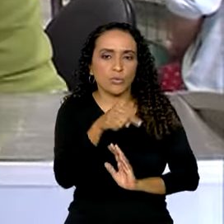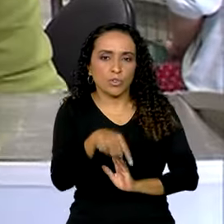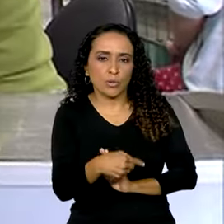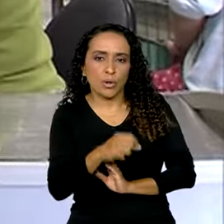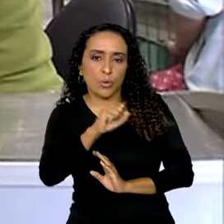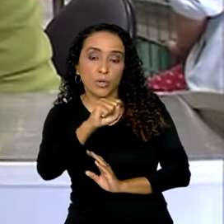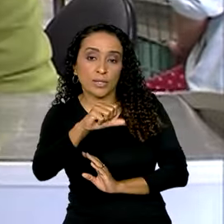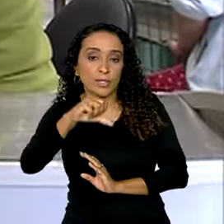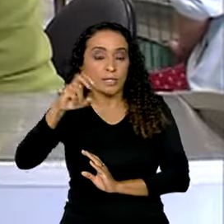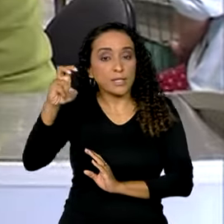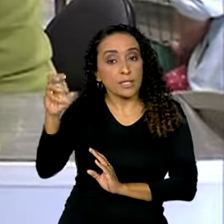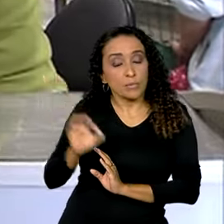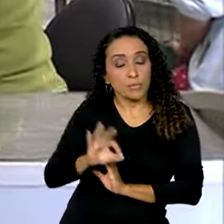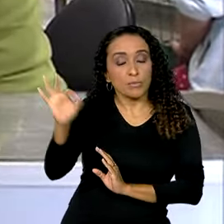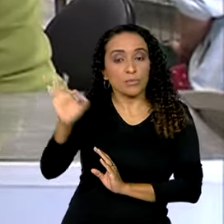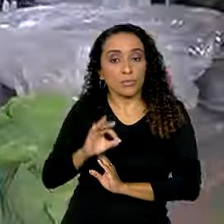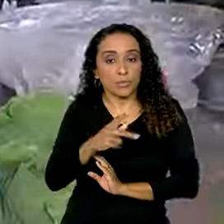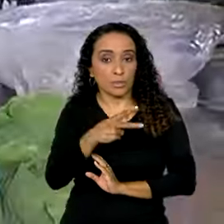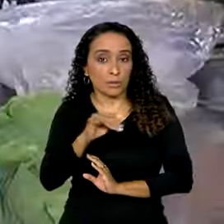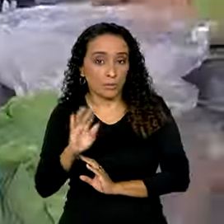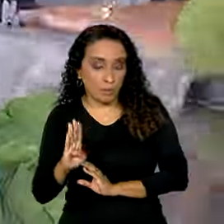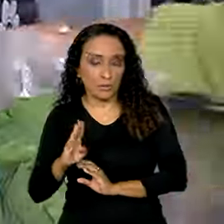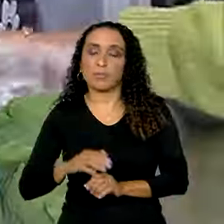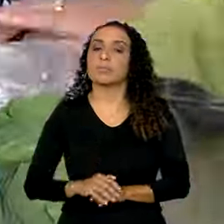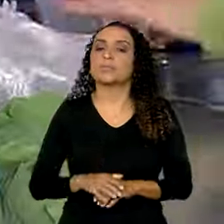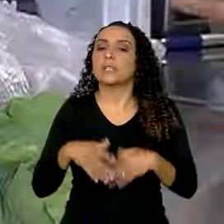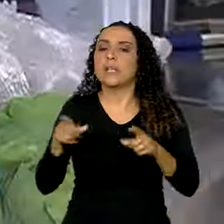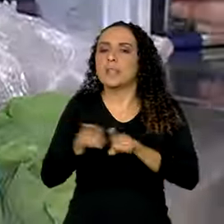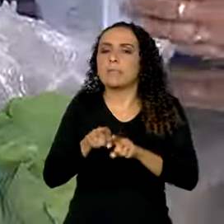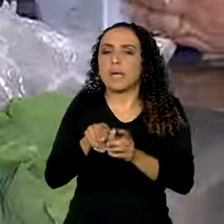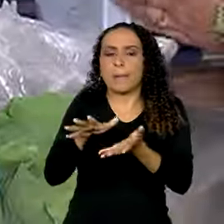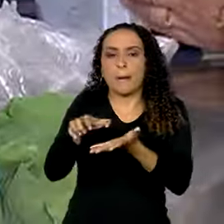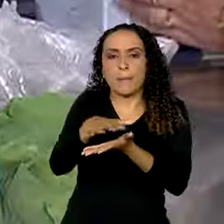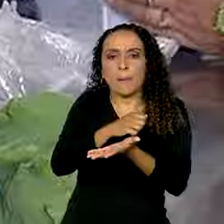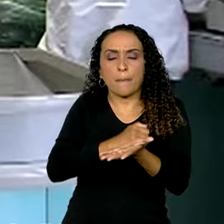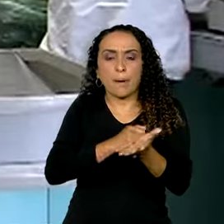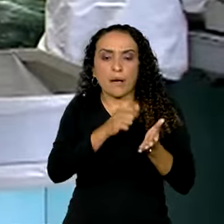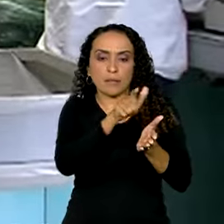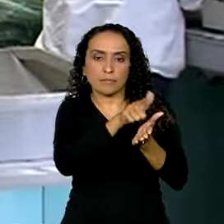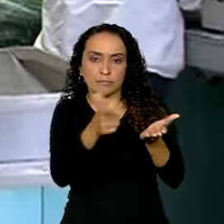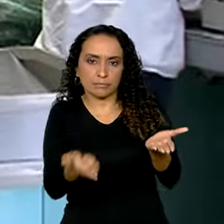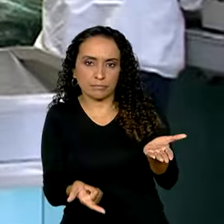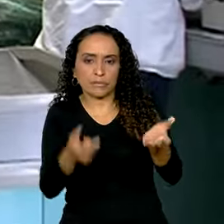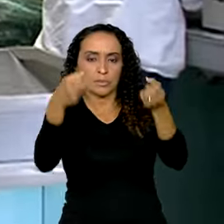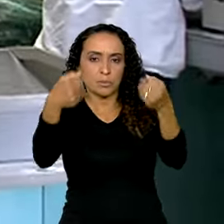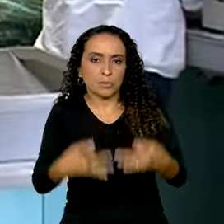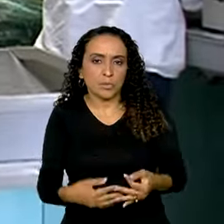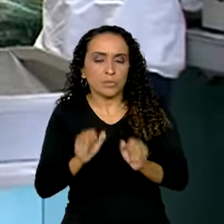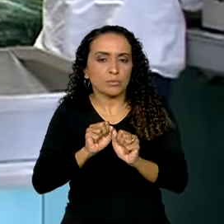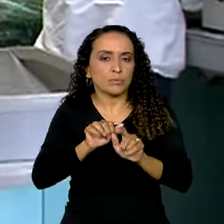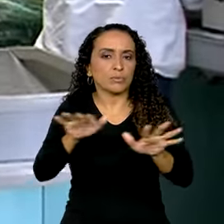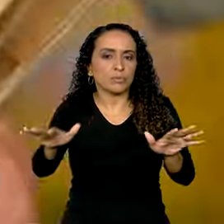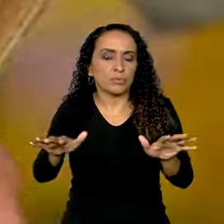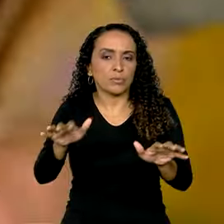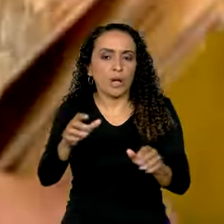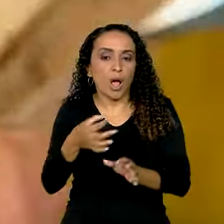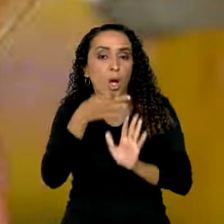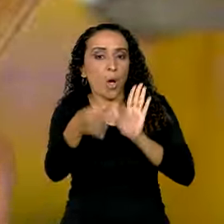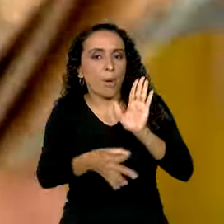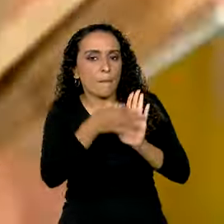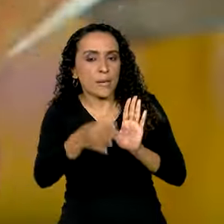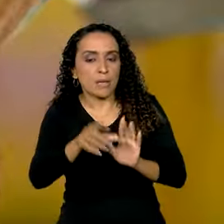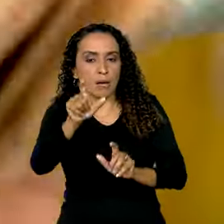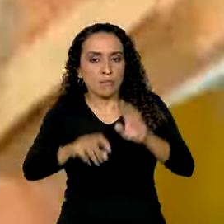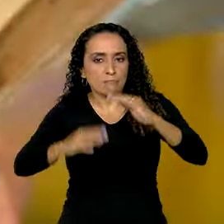,85% no PIB, segundo os dados do boletim Focus, que reflete a opinião de analistas